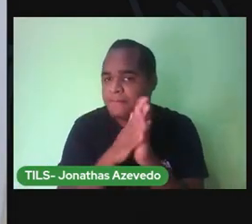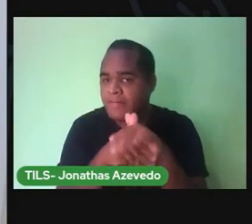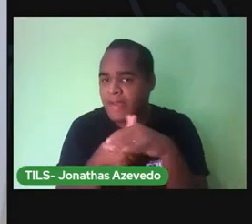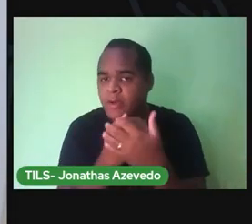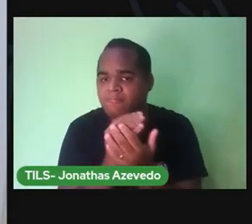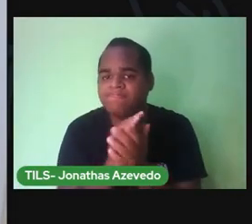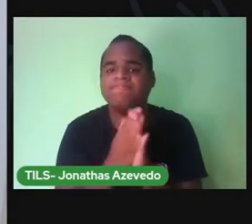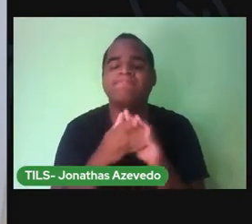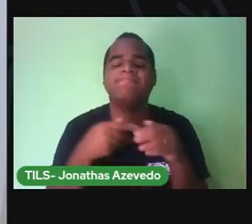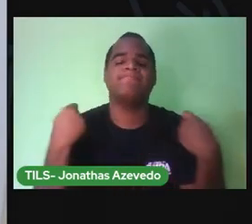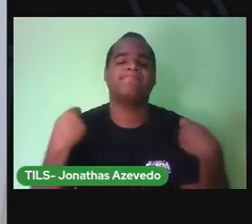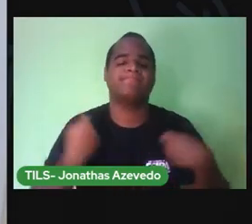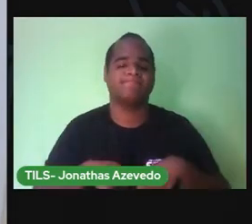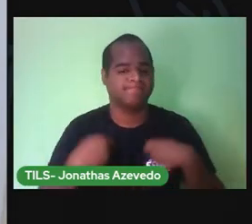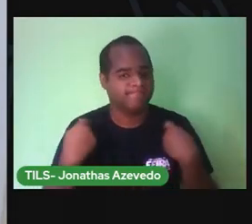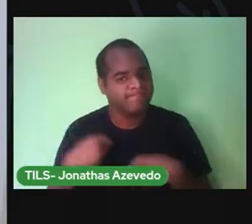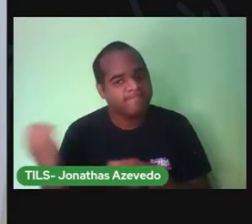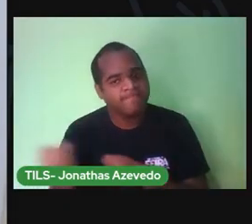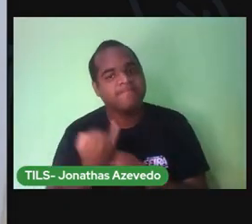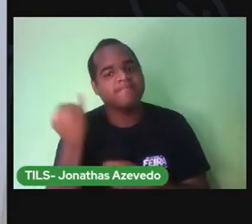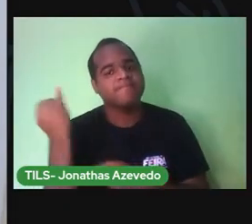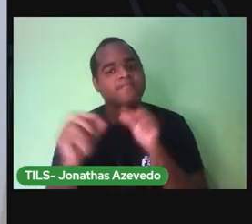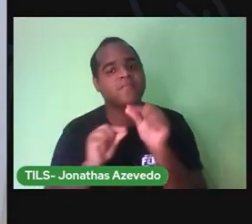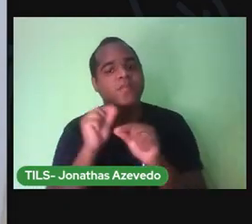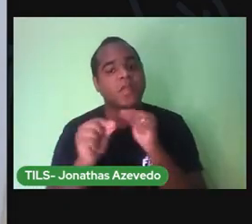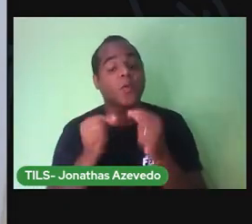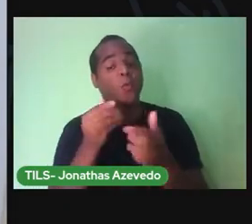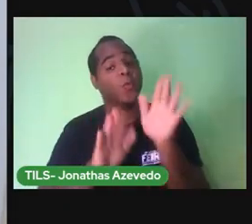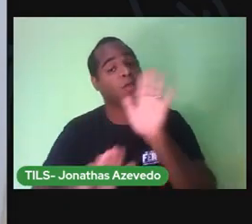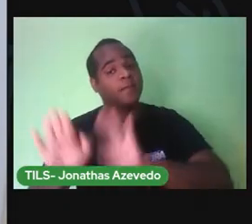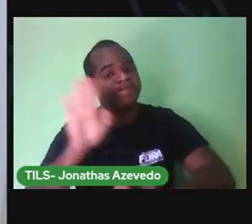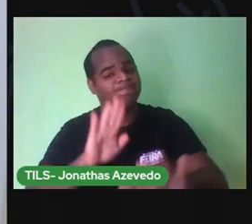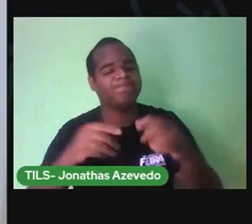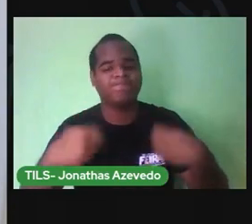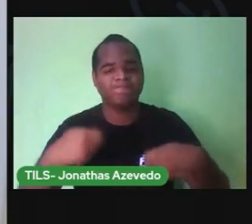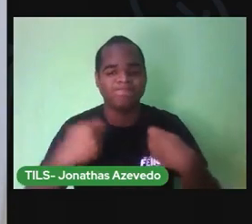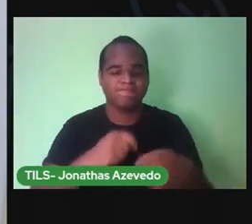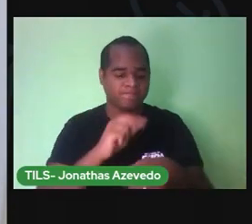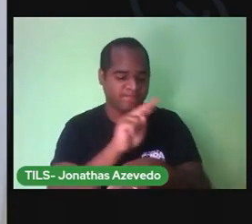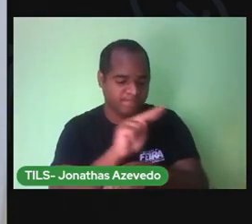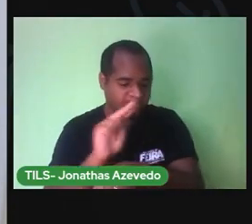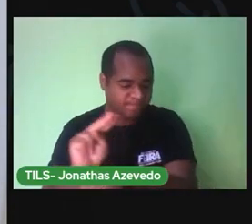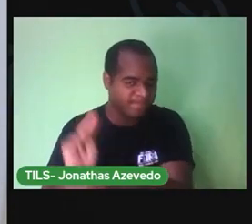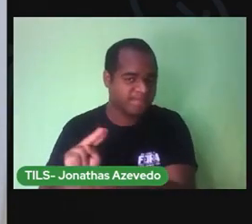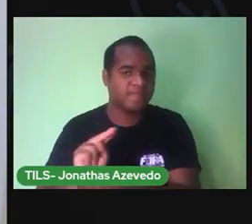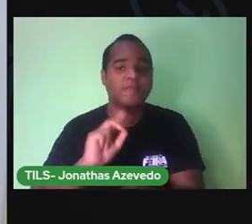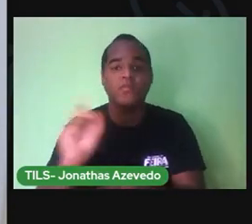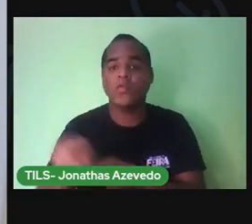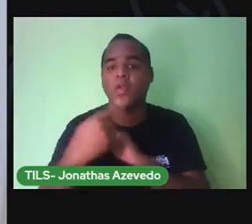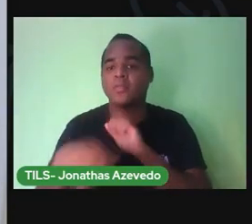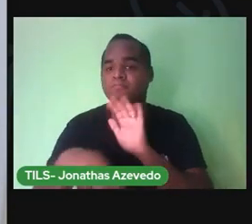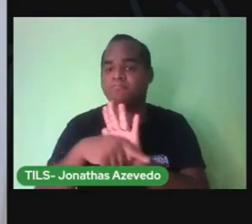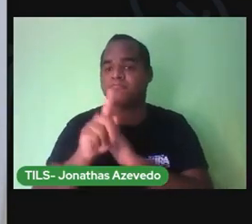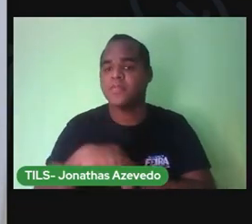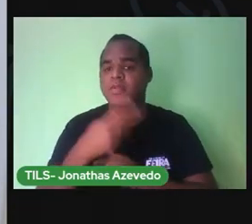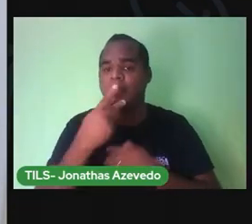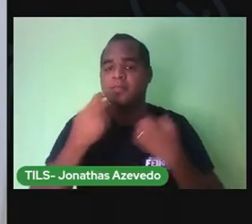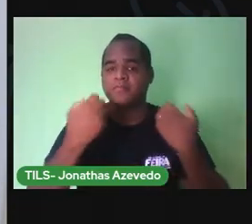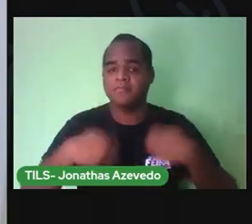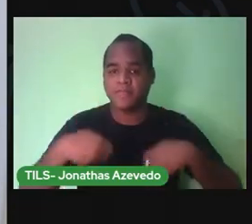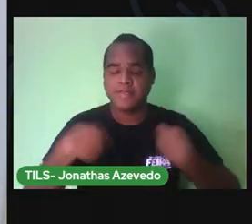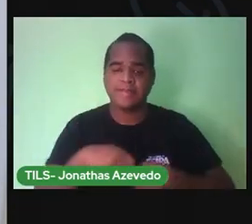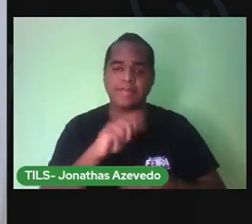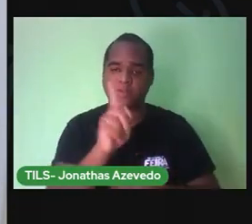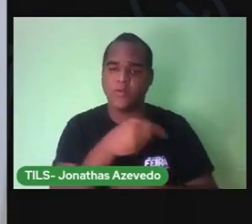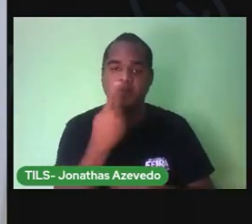mãos e ter todo o cuidado possível. A nossa parte, quem tem que fazer é a gente. Então, cuidem